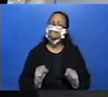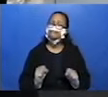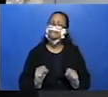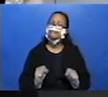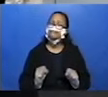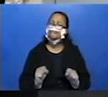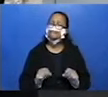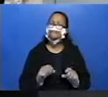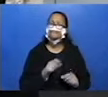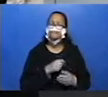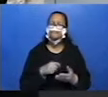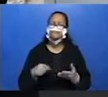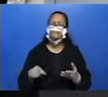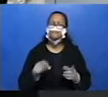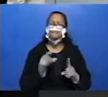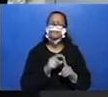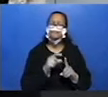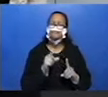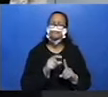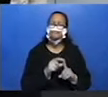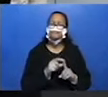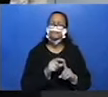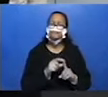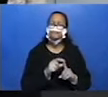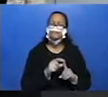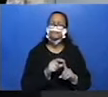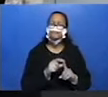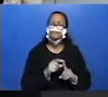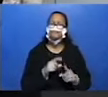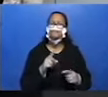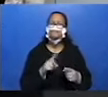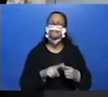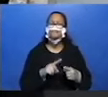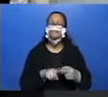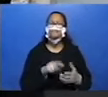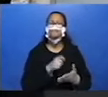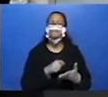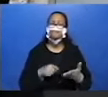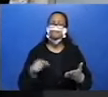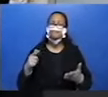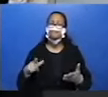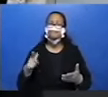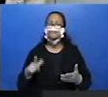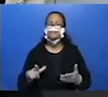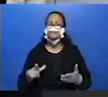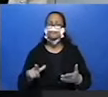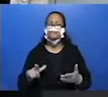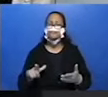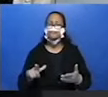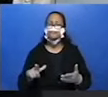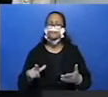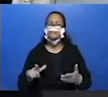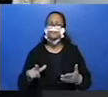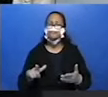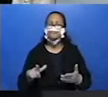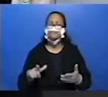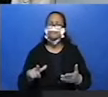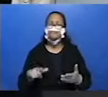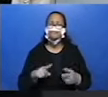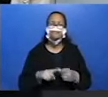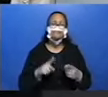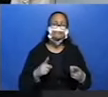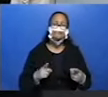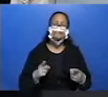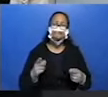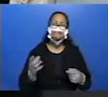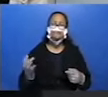palavra que eu quiser, professor, aqui. Porque você disse que eu vou reescrever acrescentando. Mas não disse qual advérbio eu